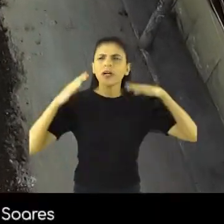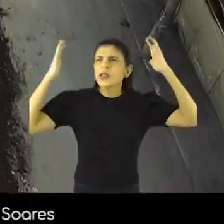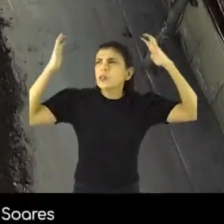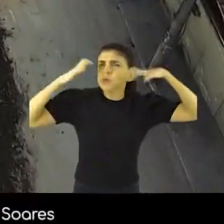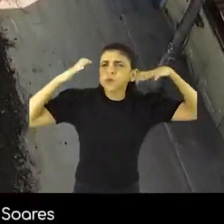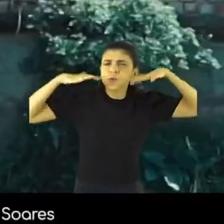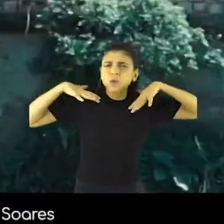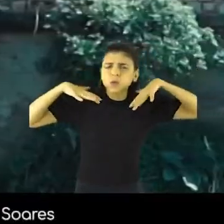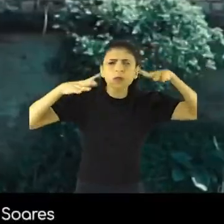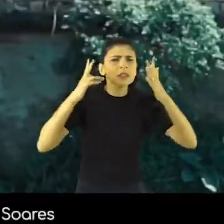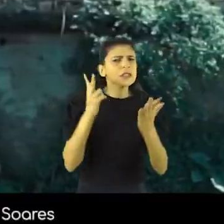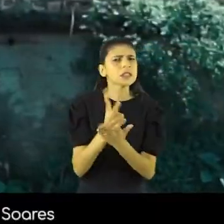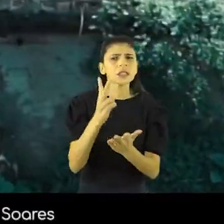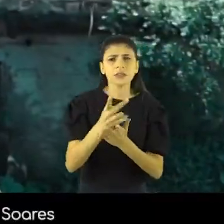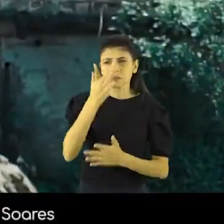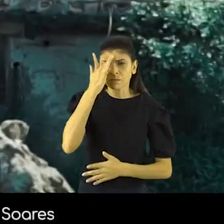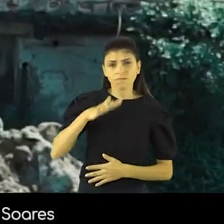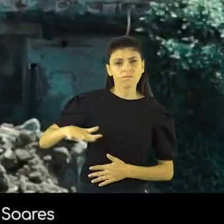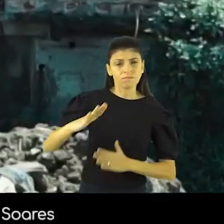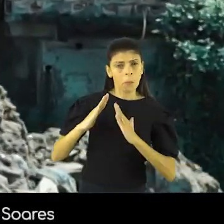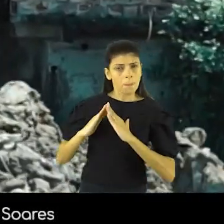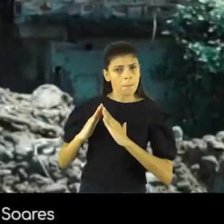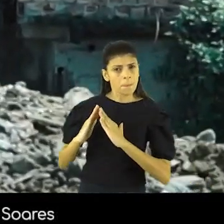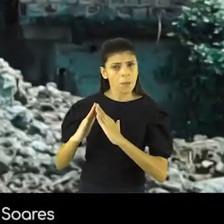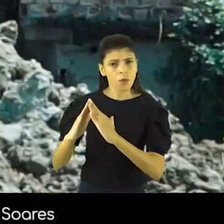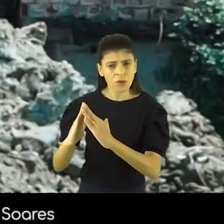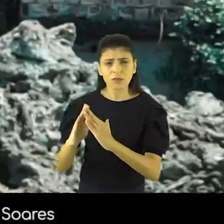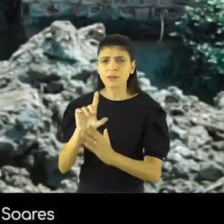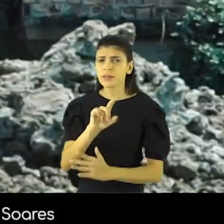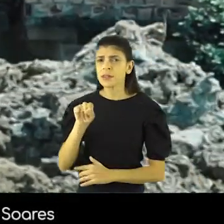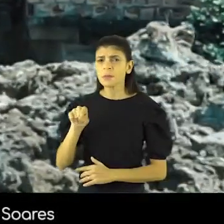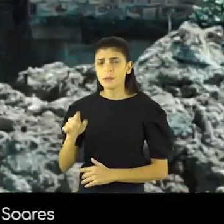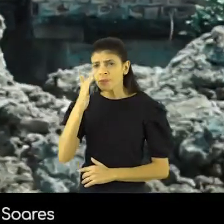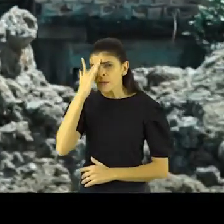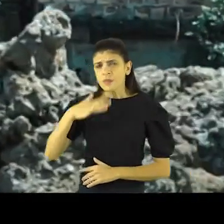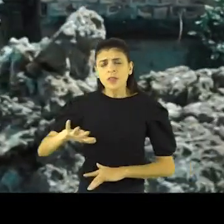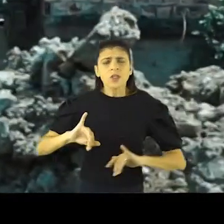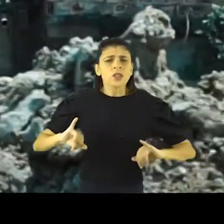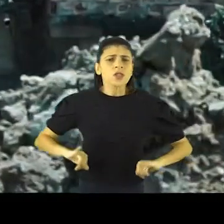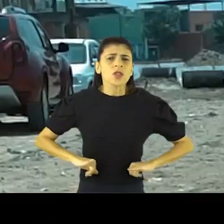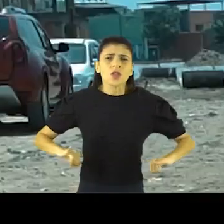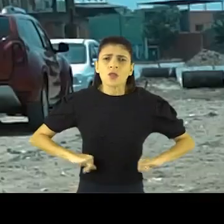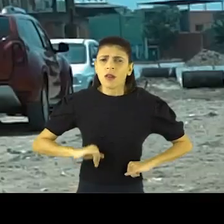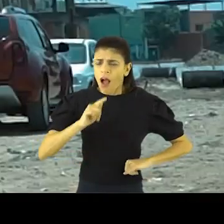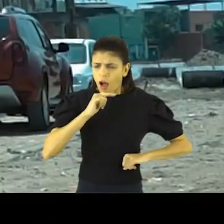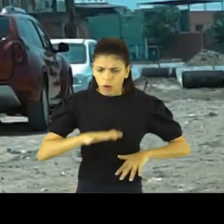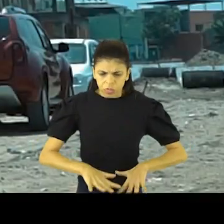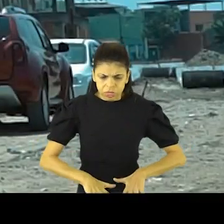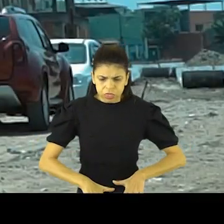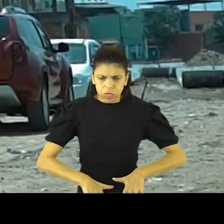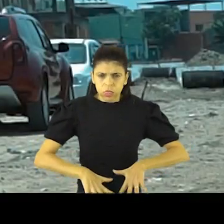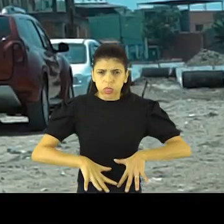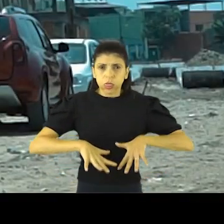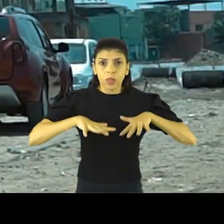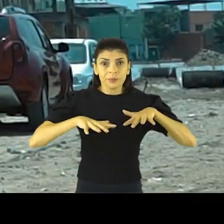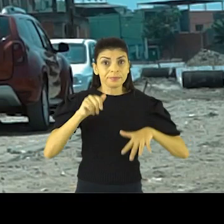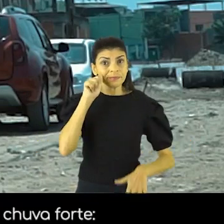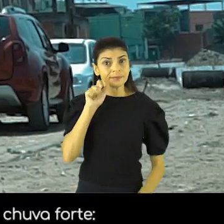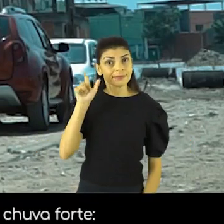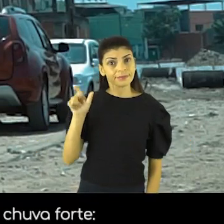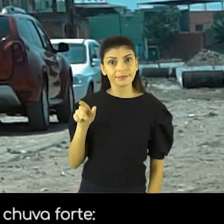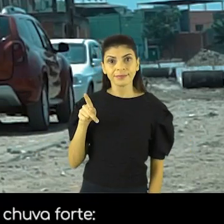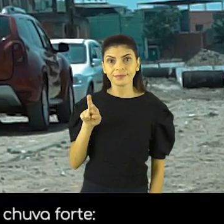Sempre que chovia, cerca de 100 mil moradores aqui do bairro Comendador Soares sofriam com o transbordamento do rio.